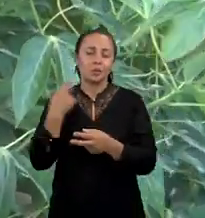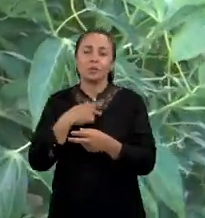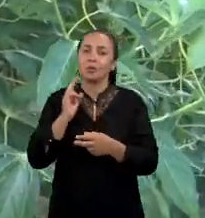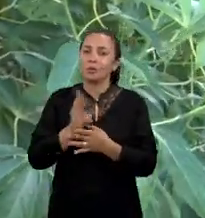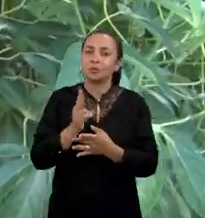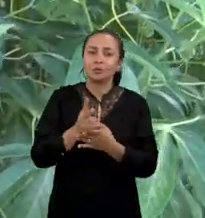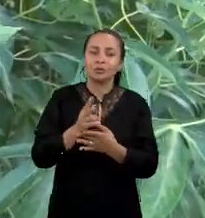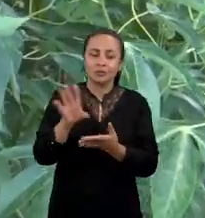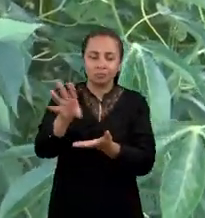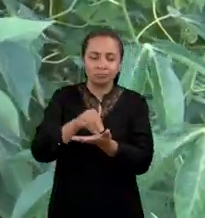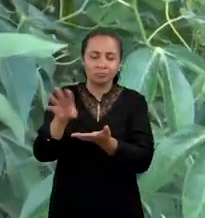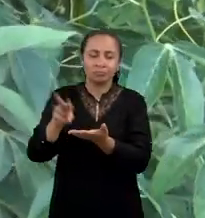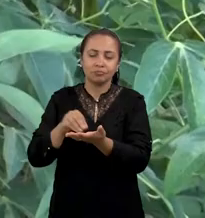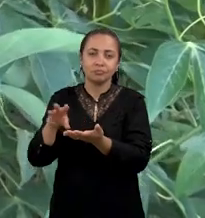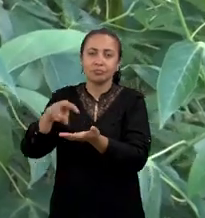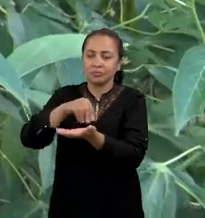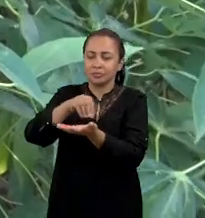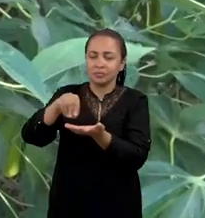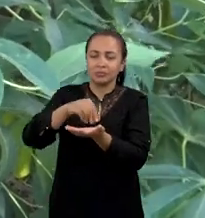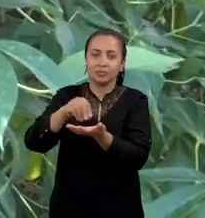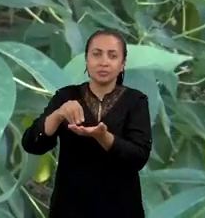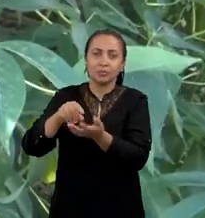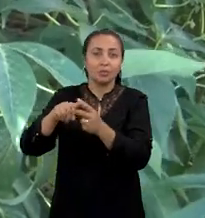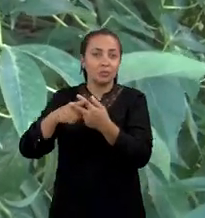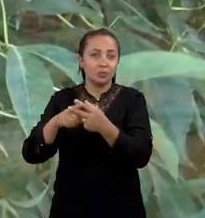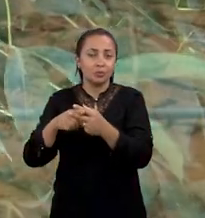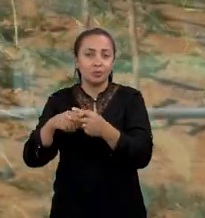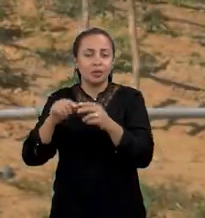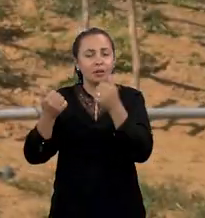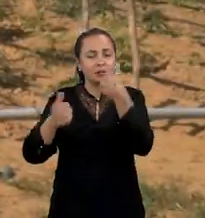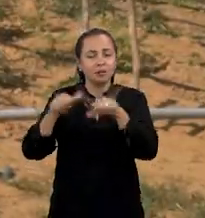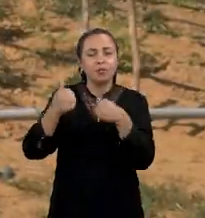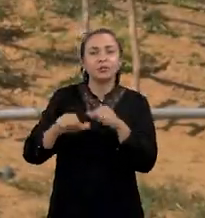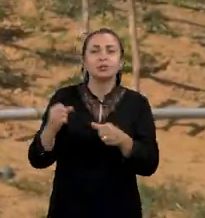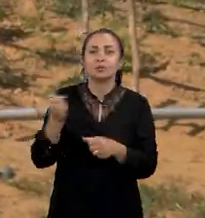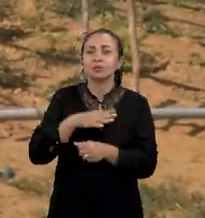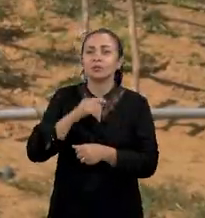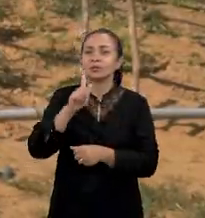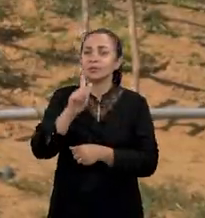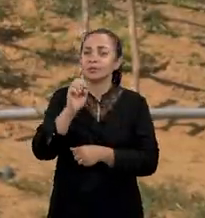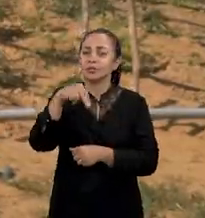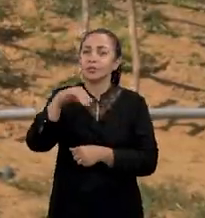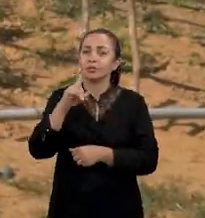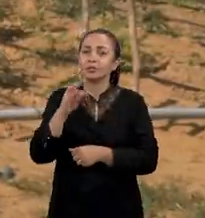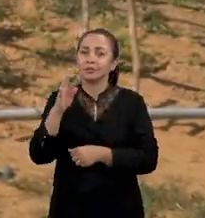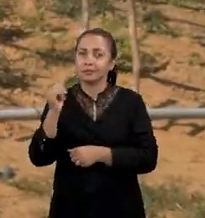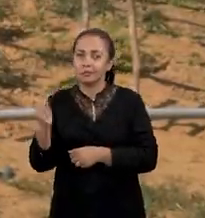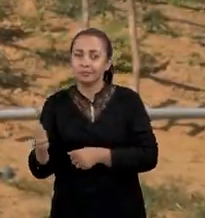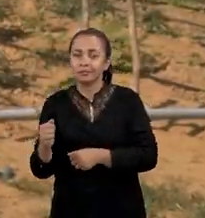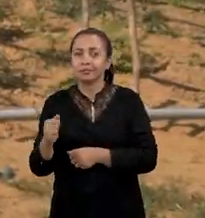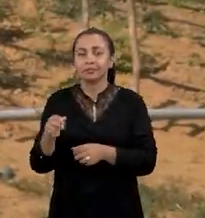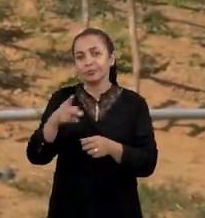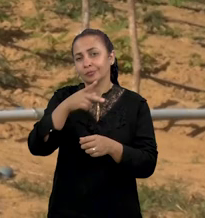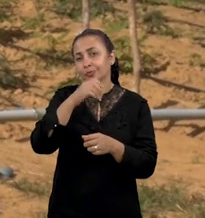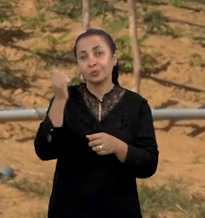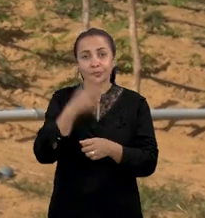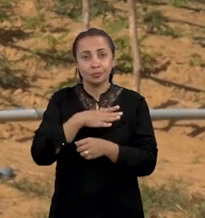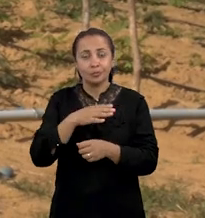Nós vamos continuar coletando as sementes, produzindo e avaliando novos genótipos e novos indivíduos